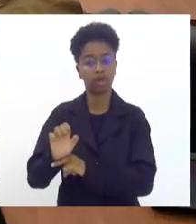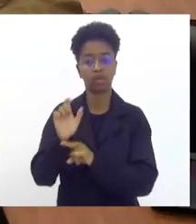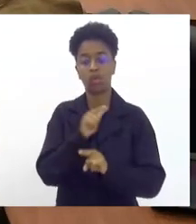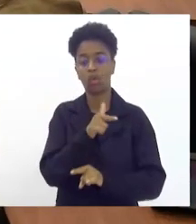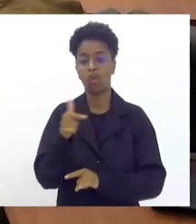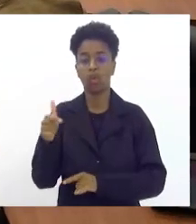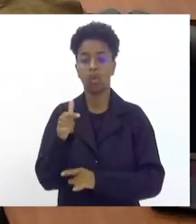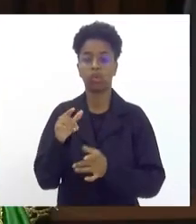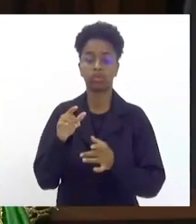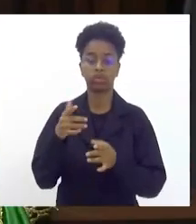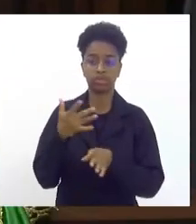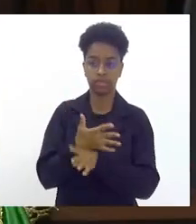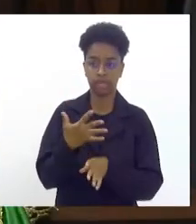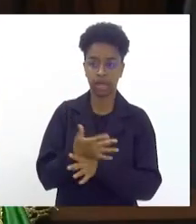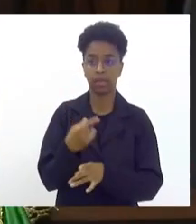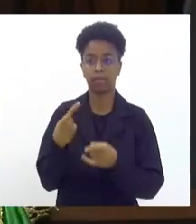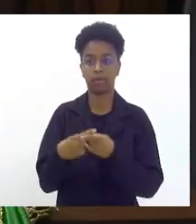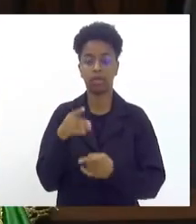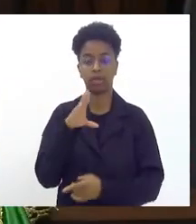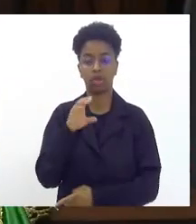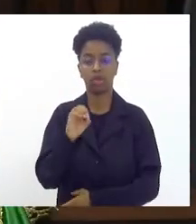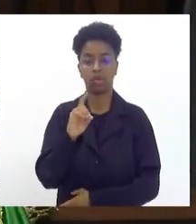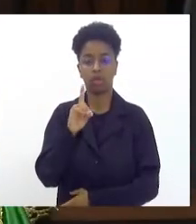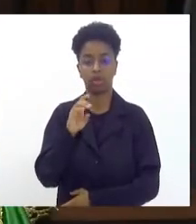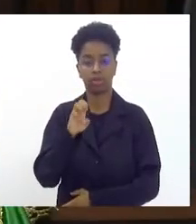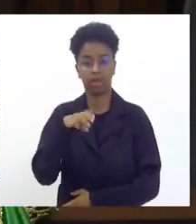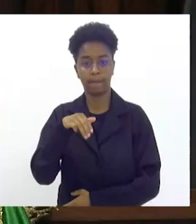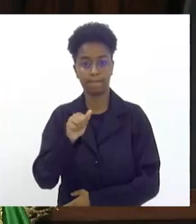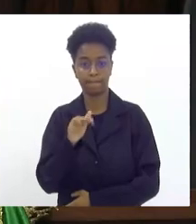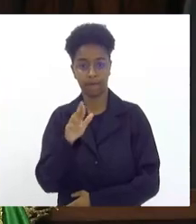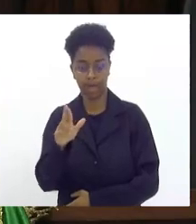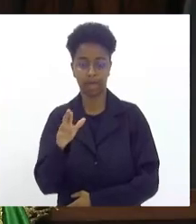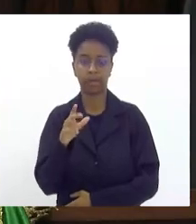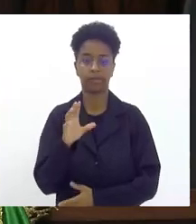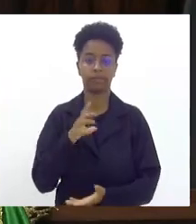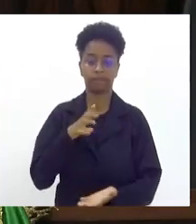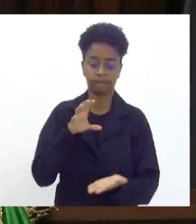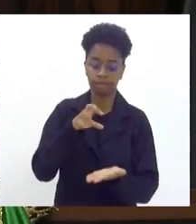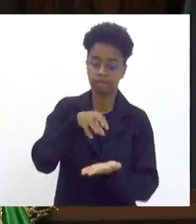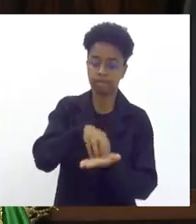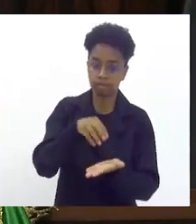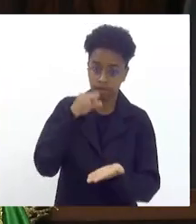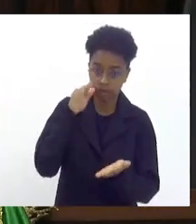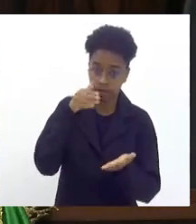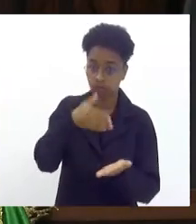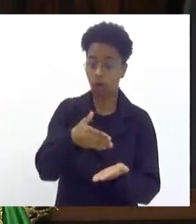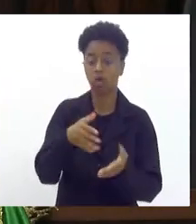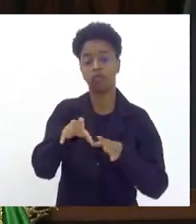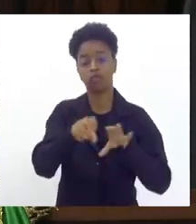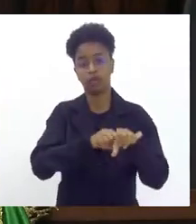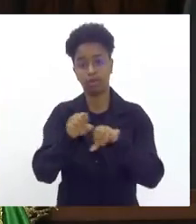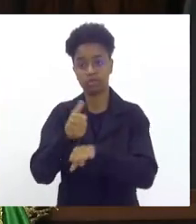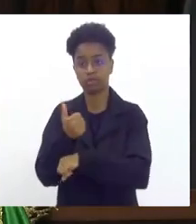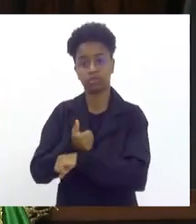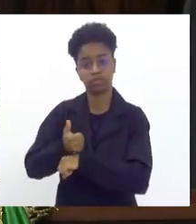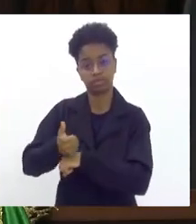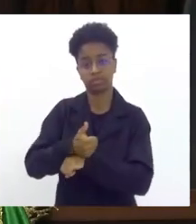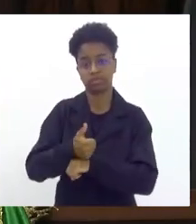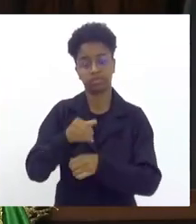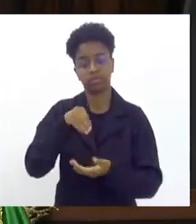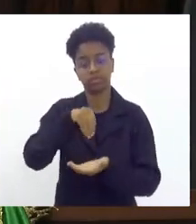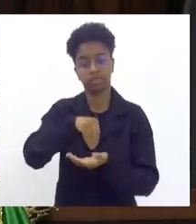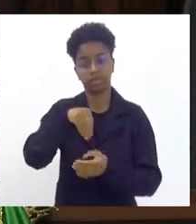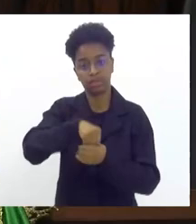onde a Codemar centralizou toda a produção de formação profissional nessa